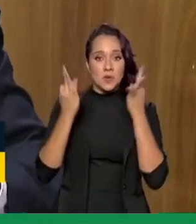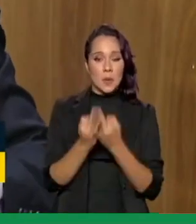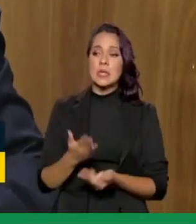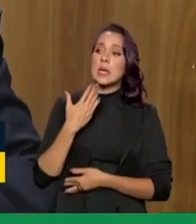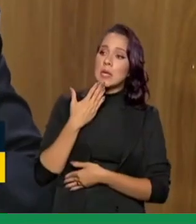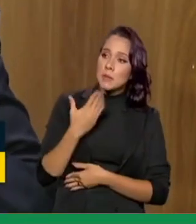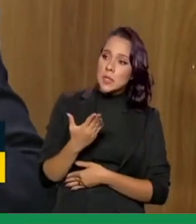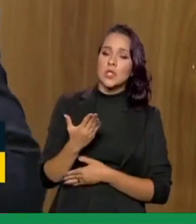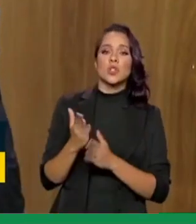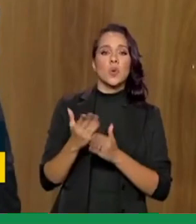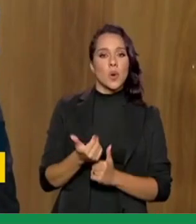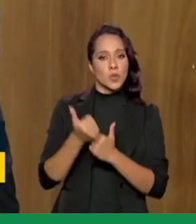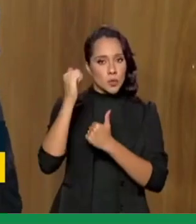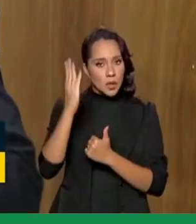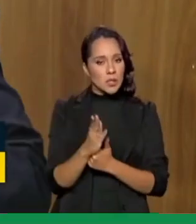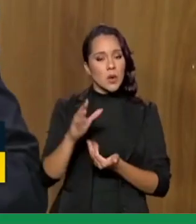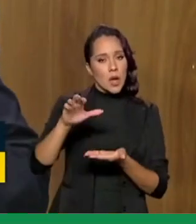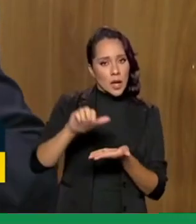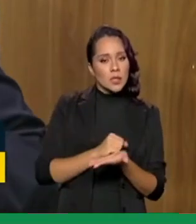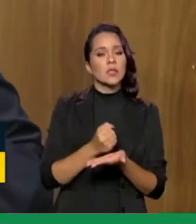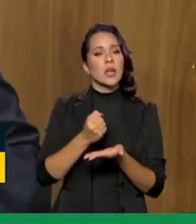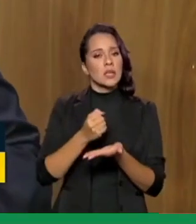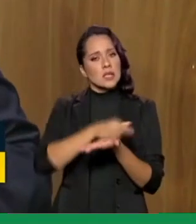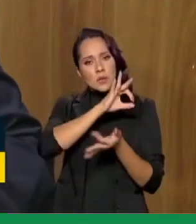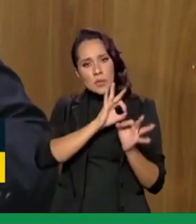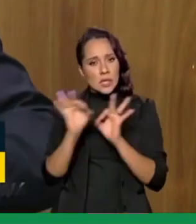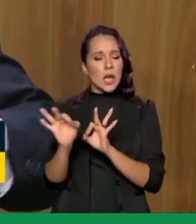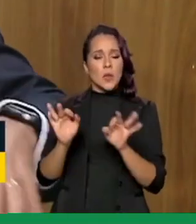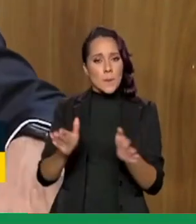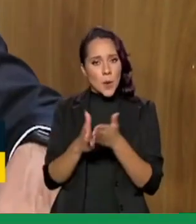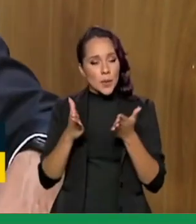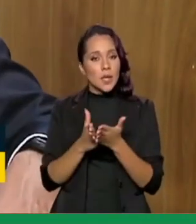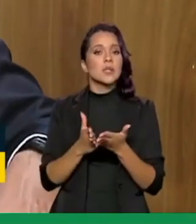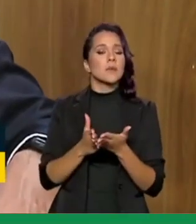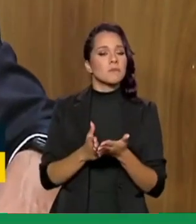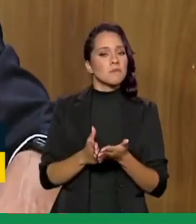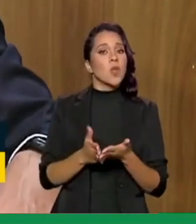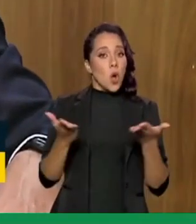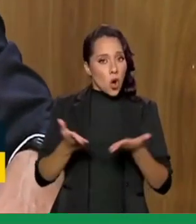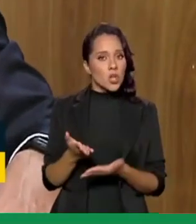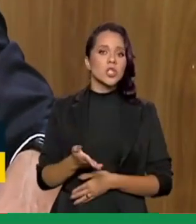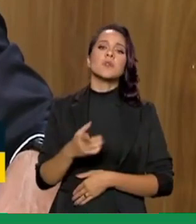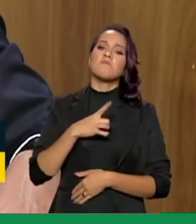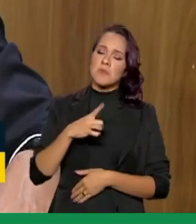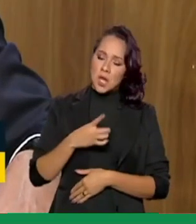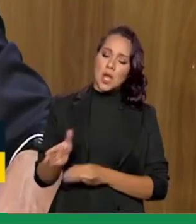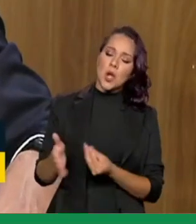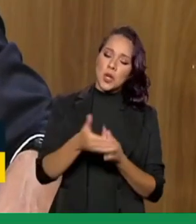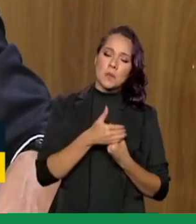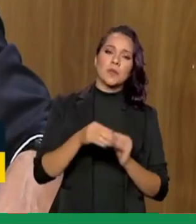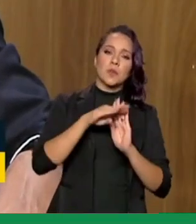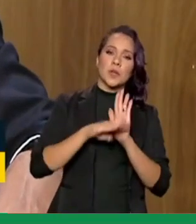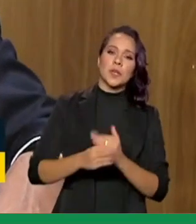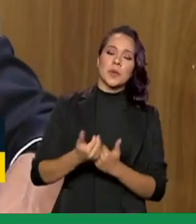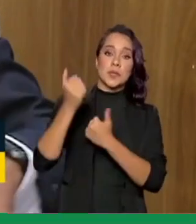em situação de pobreza extrema regularmente cadastradas no nosso Cade Único hoje são acolhidas pelo programa